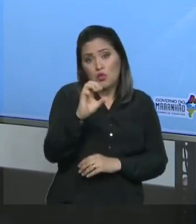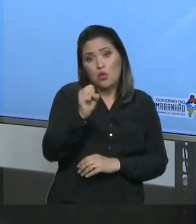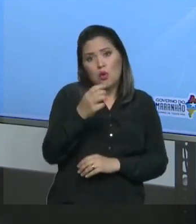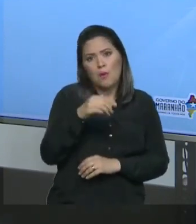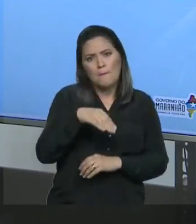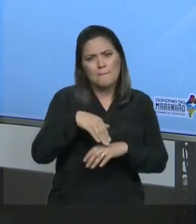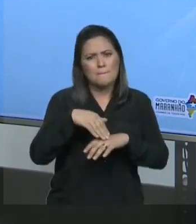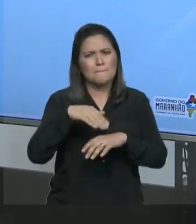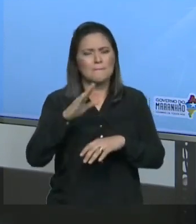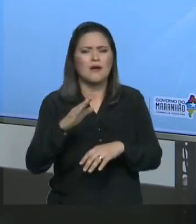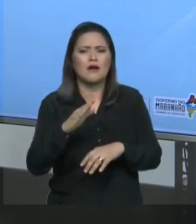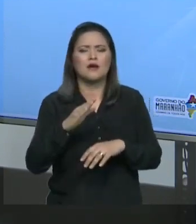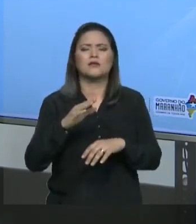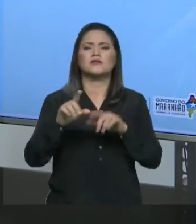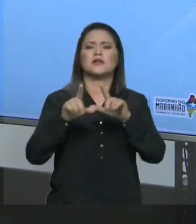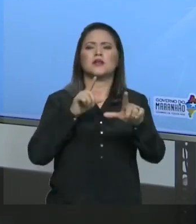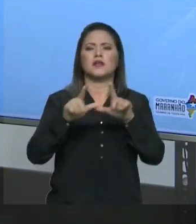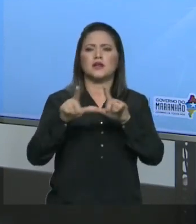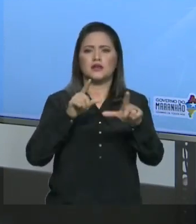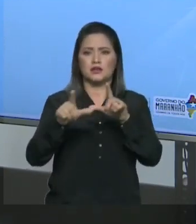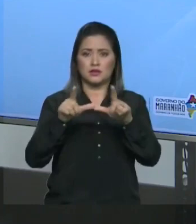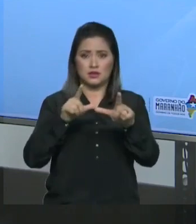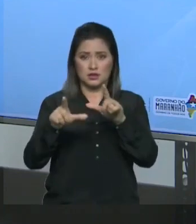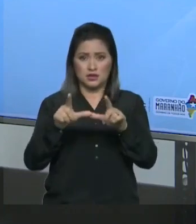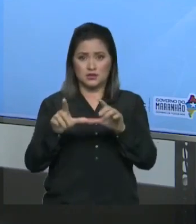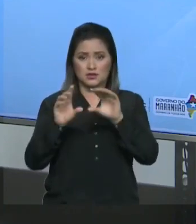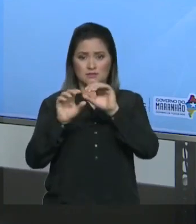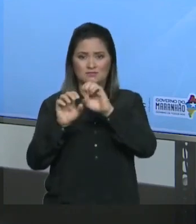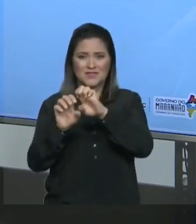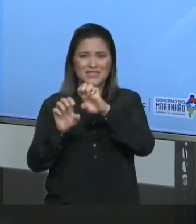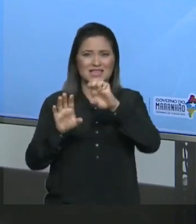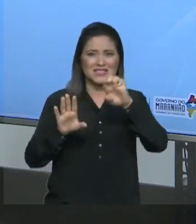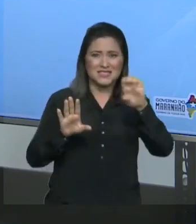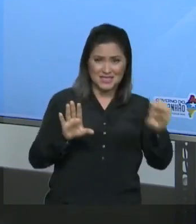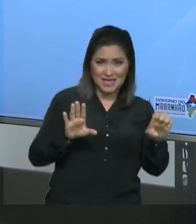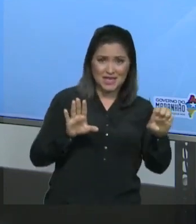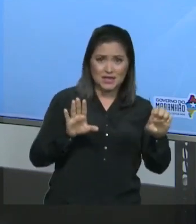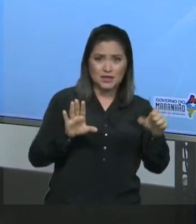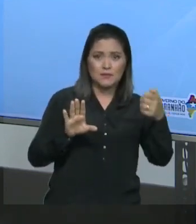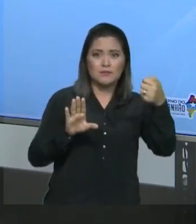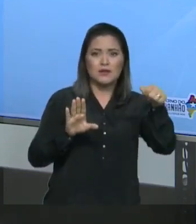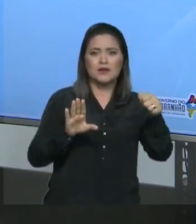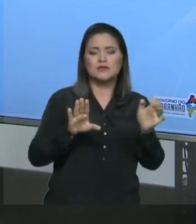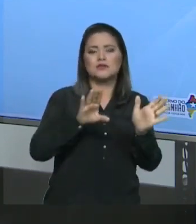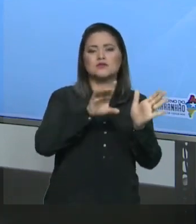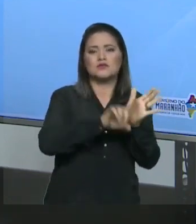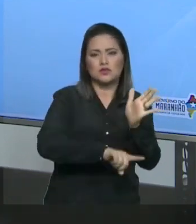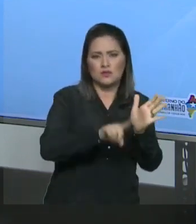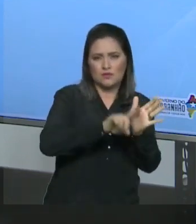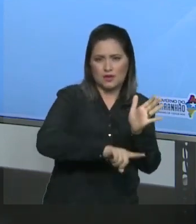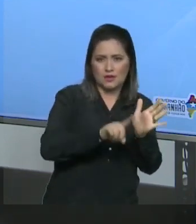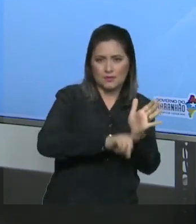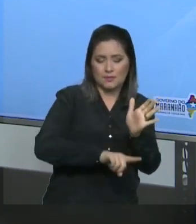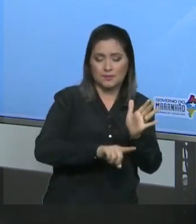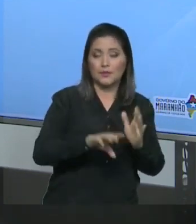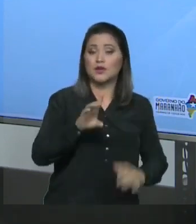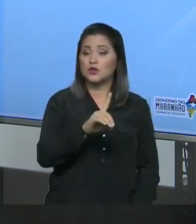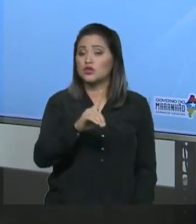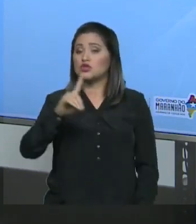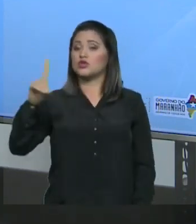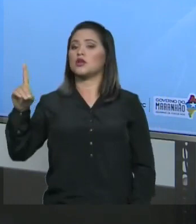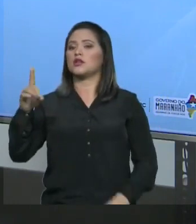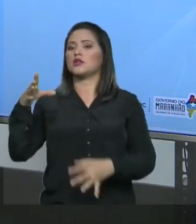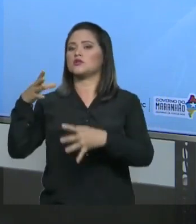de um outro de maior valor, devem ser subtraídos deste. À direita, soma. À